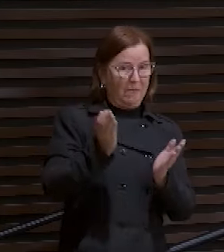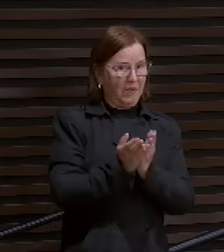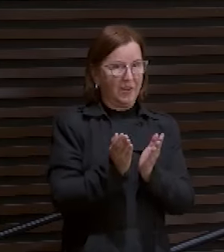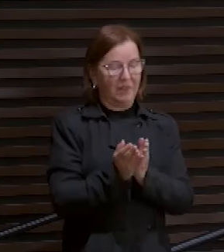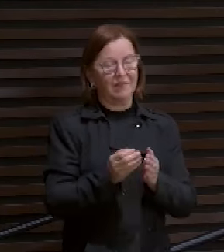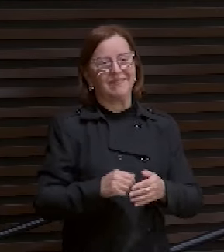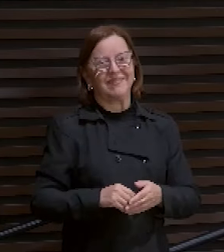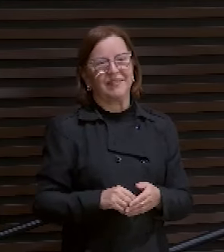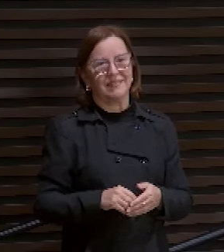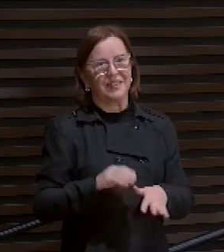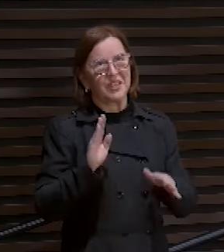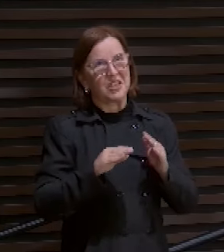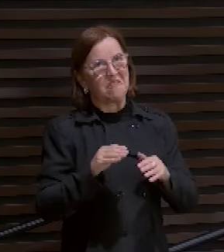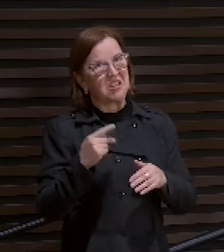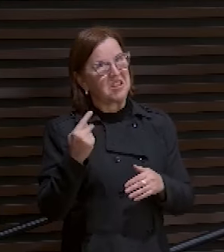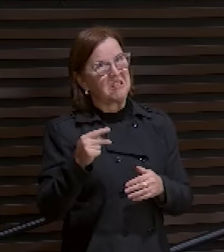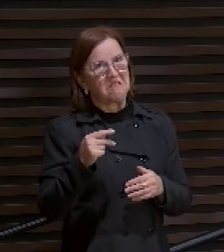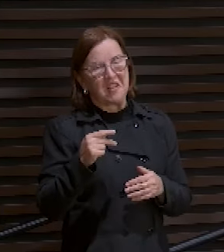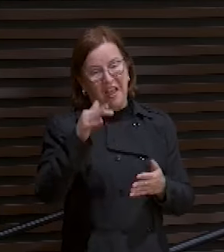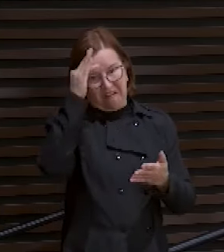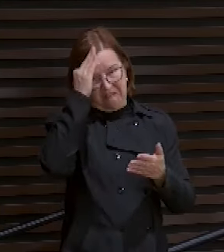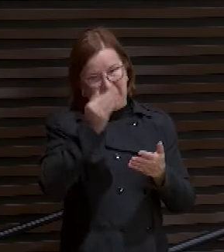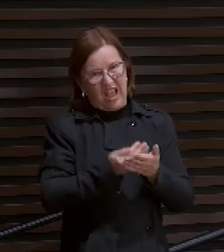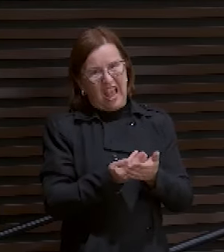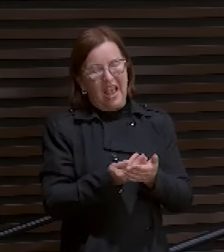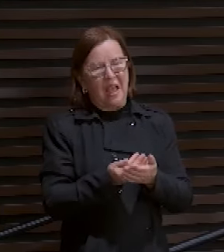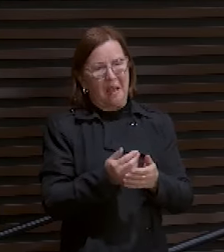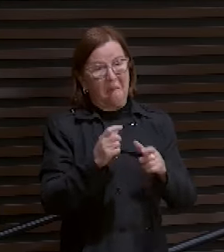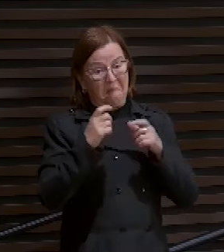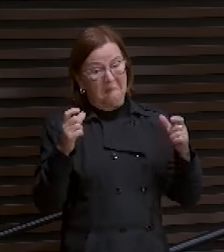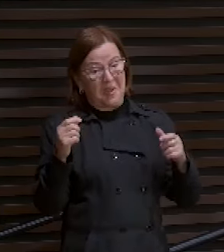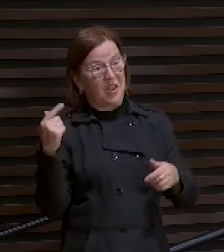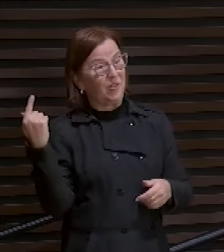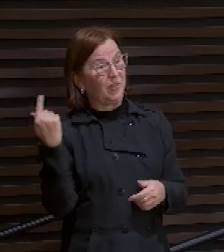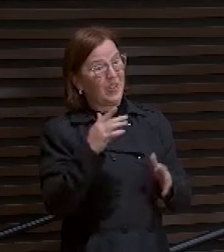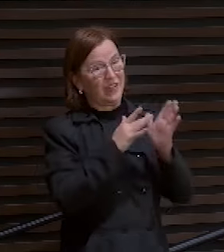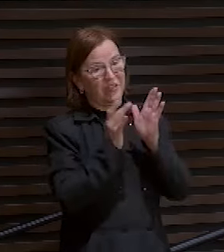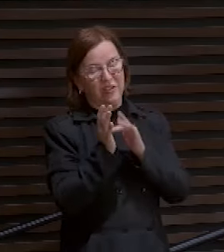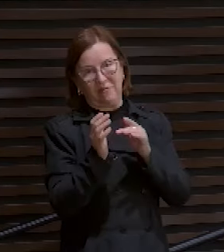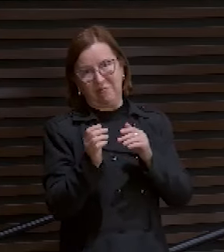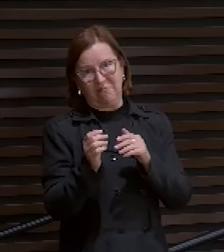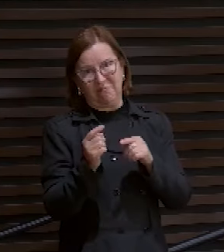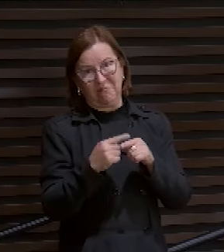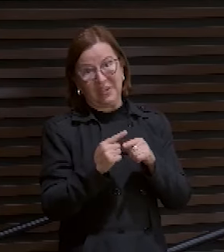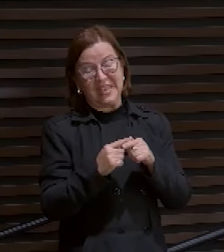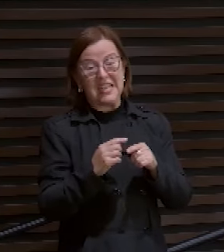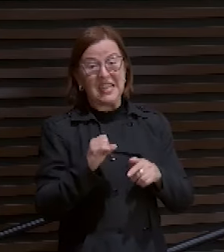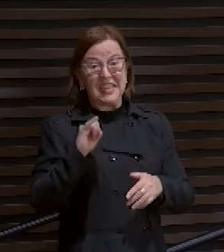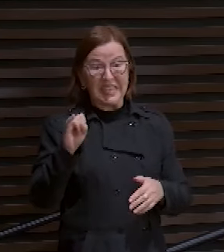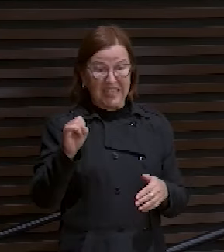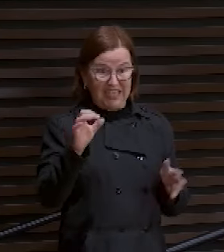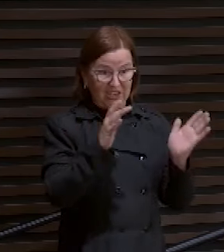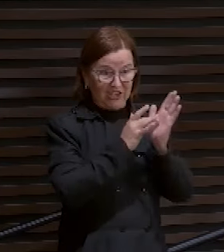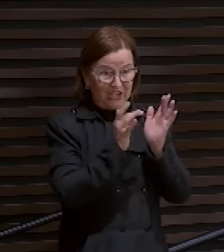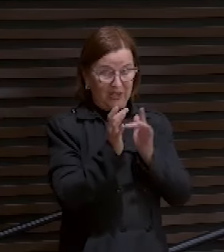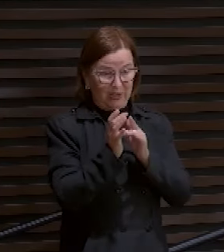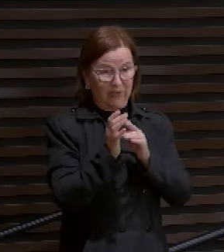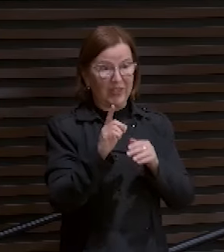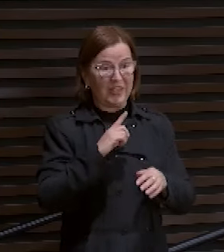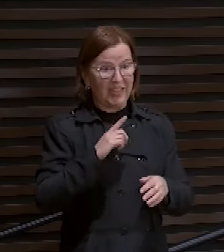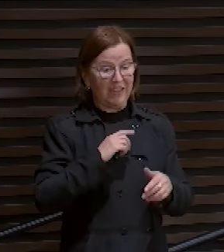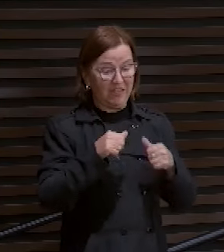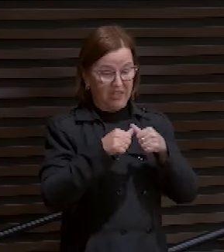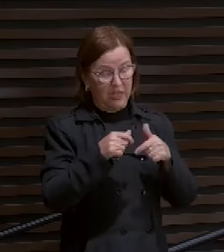Talvez a tua fé seja maior que a de Jesus. Porque se ele passou por isso. Nós também estamos sujeitos a passar. E vamos passar sim.